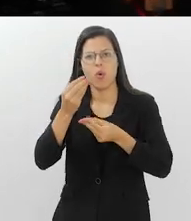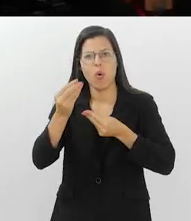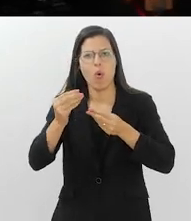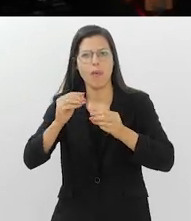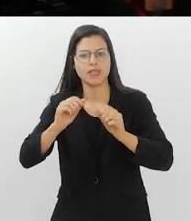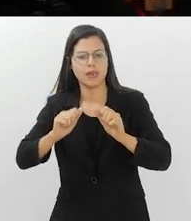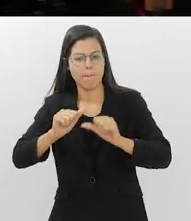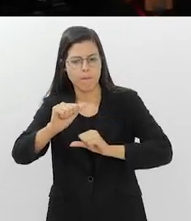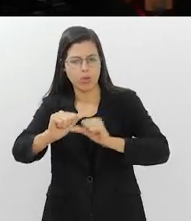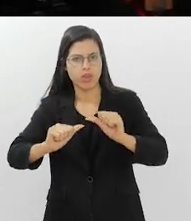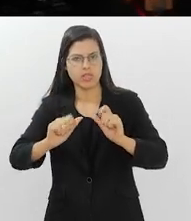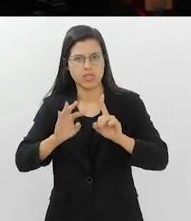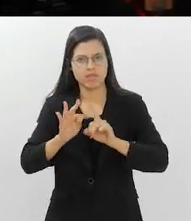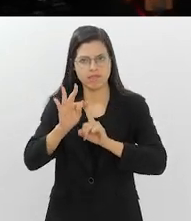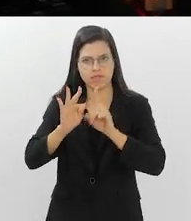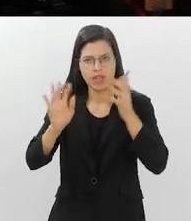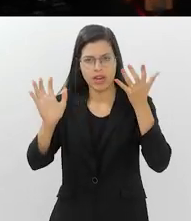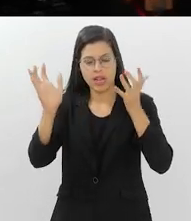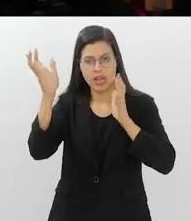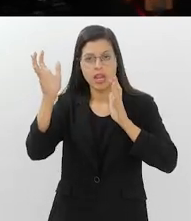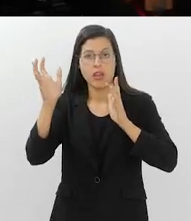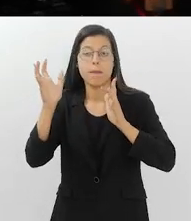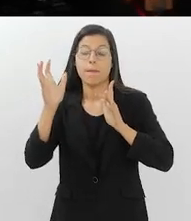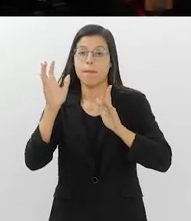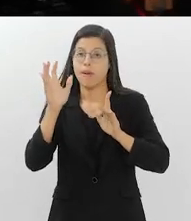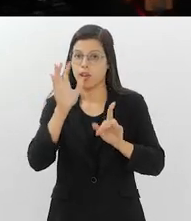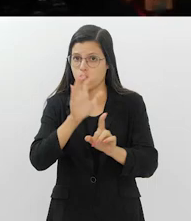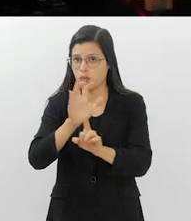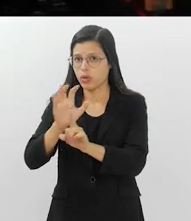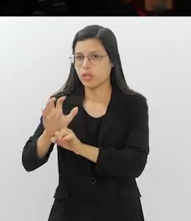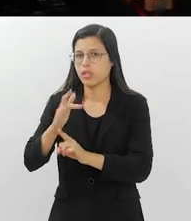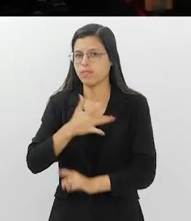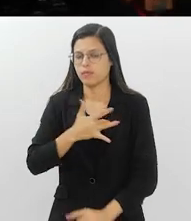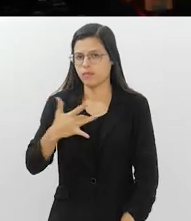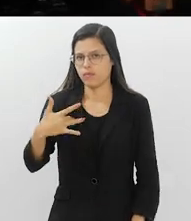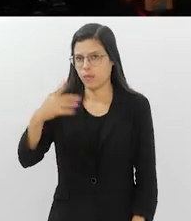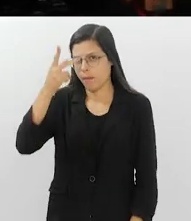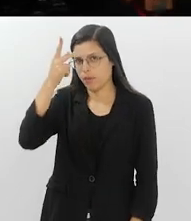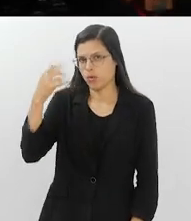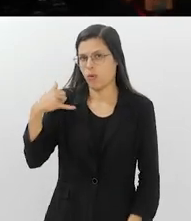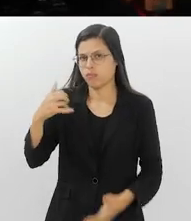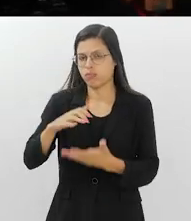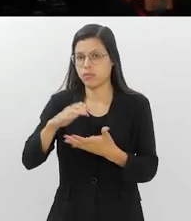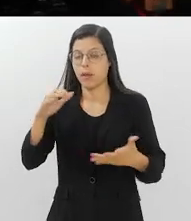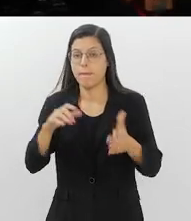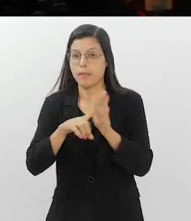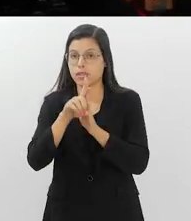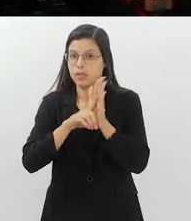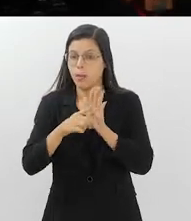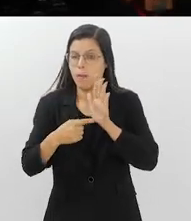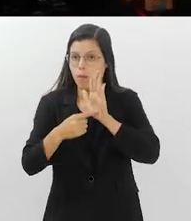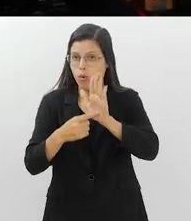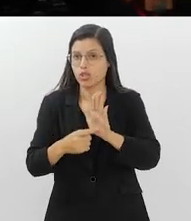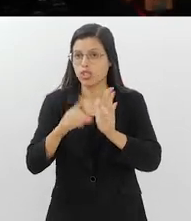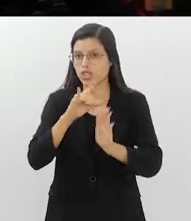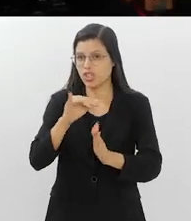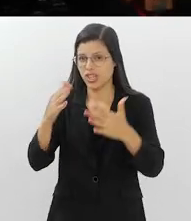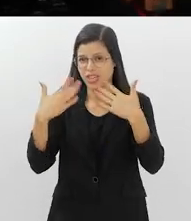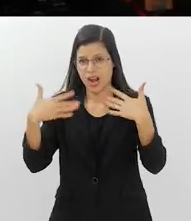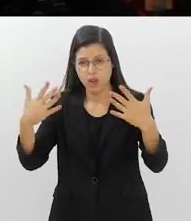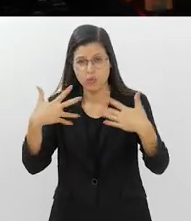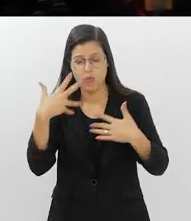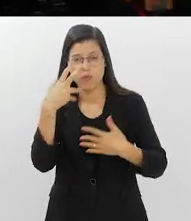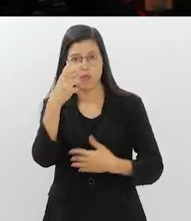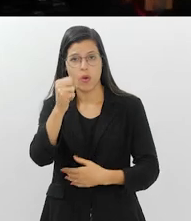extremas de temperatura afetam diretamente a saúde dos mais velhos. Pesquisas mostram que os dias de calor excessivo